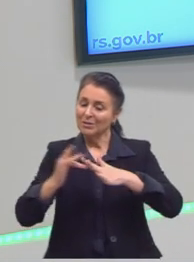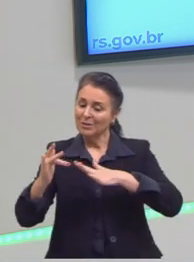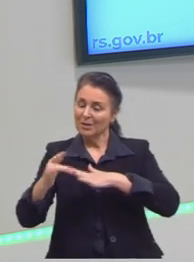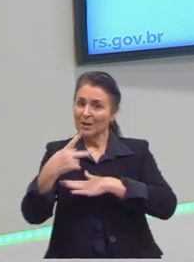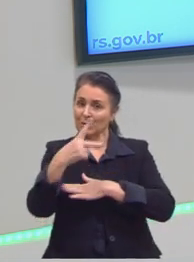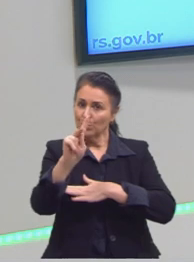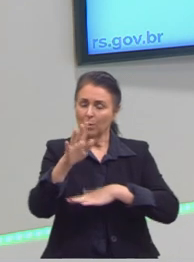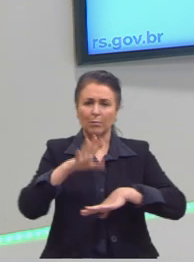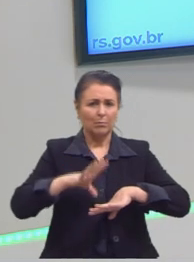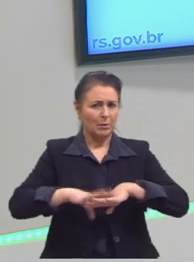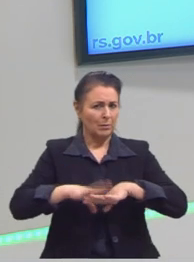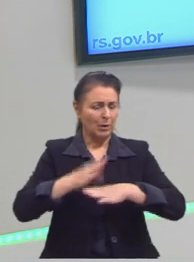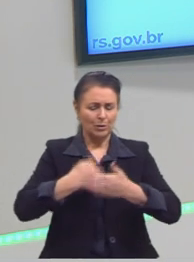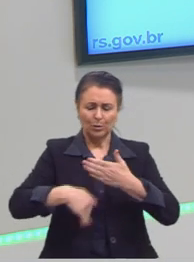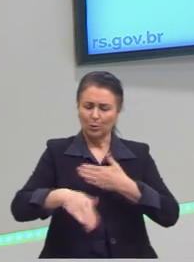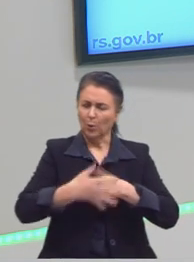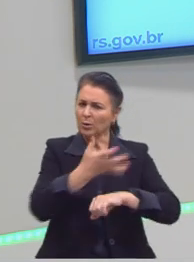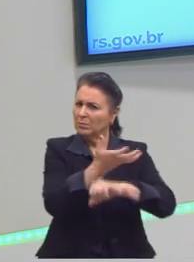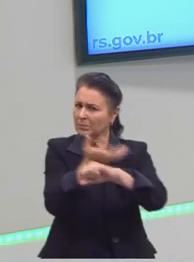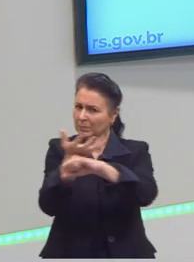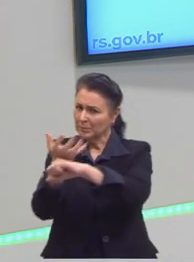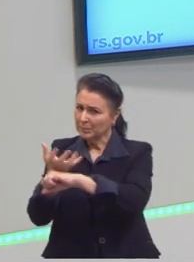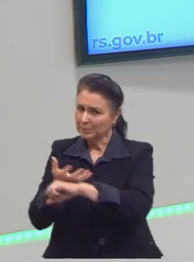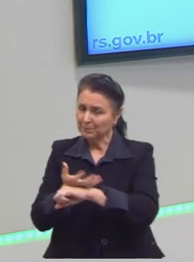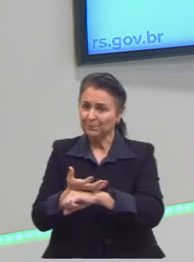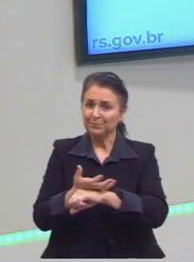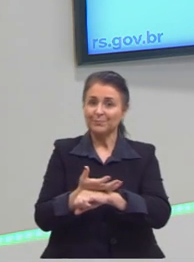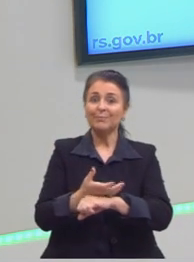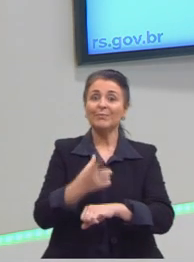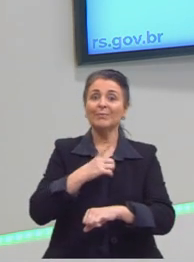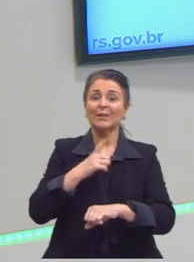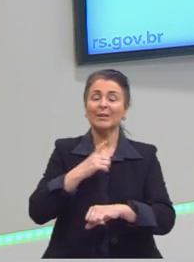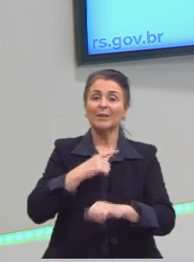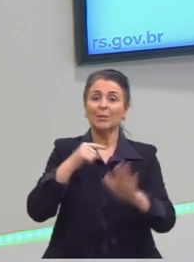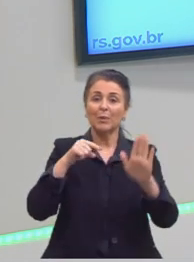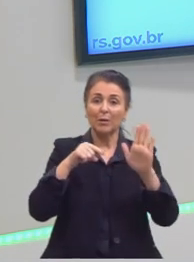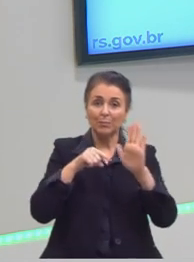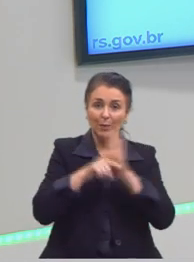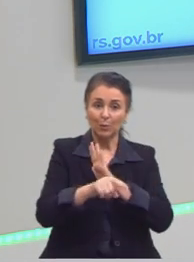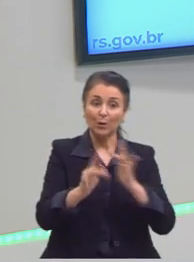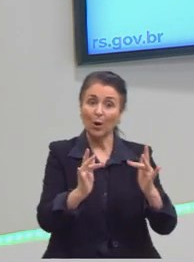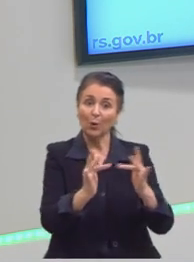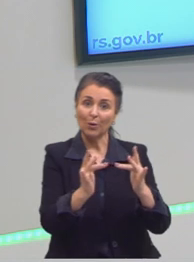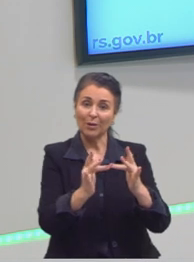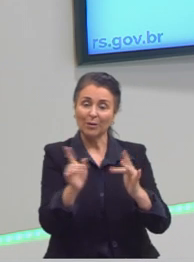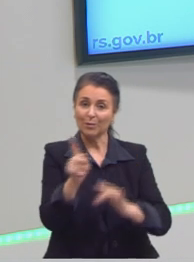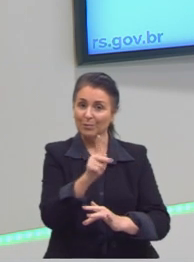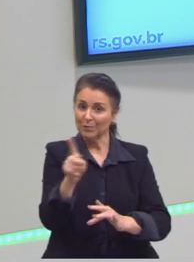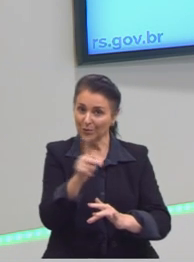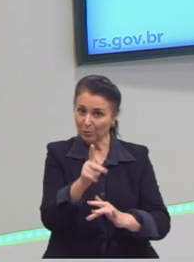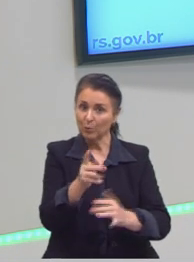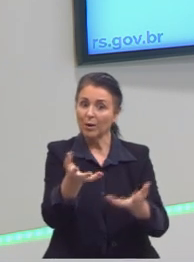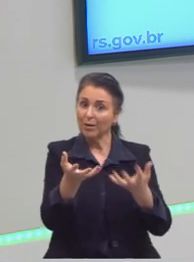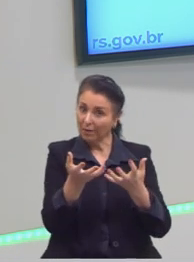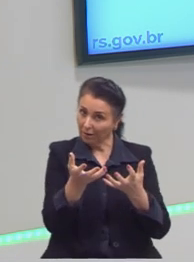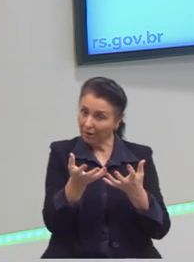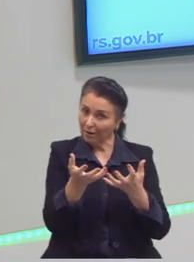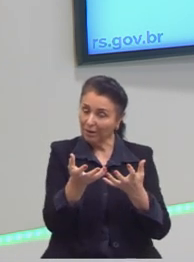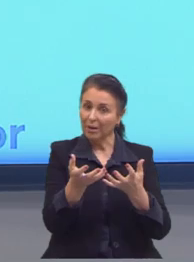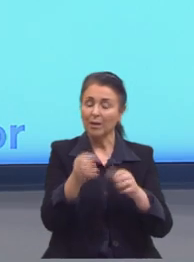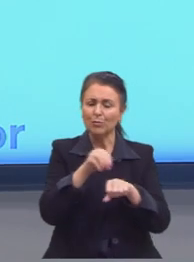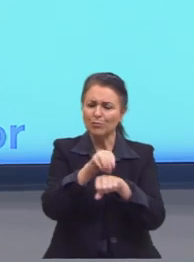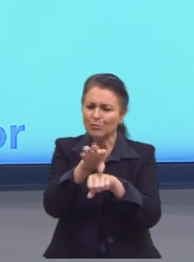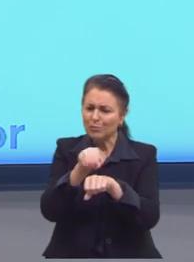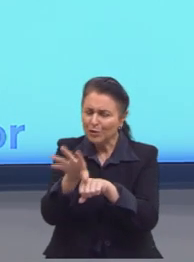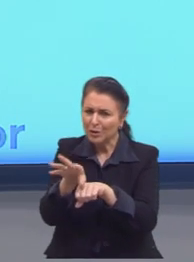só as de matemática, mas de todas as disciplinas. Aqui eu deixo também, novamente, o meu contato, caso vocês queiram entrar em contato com dicas,